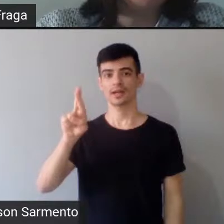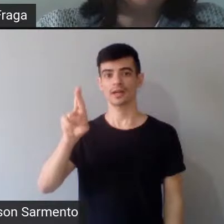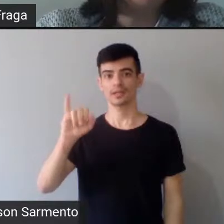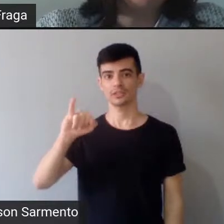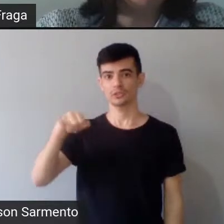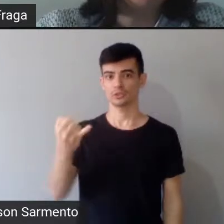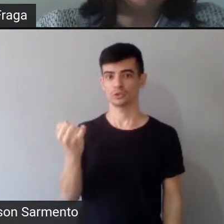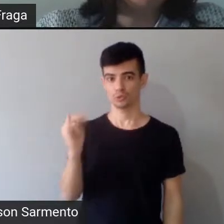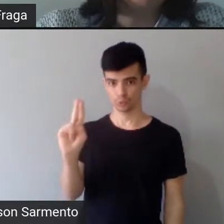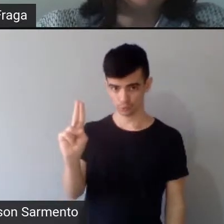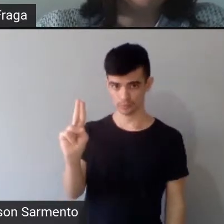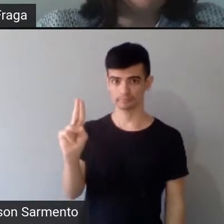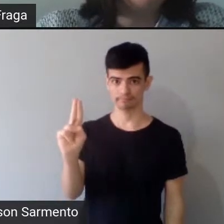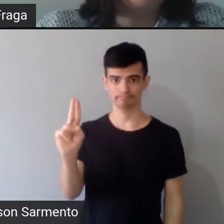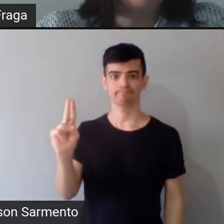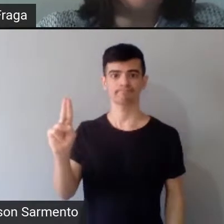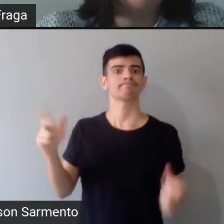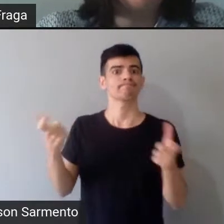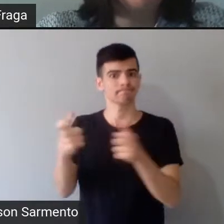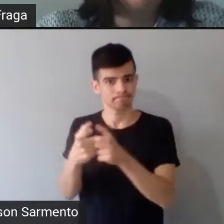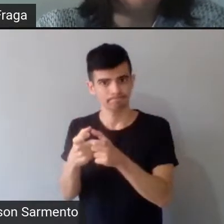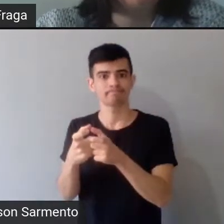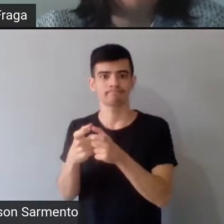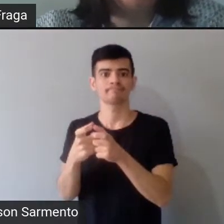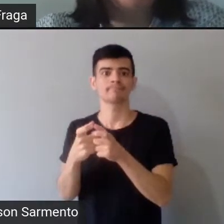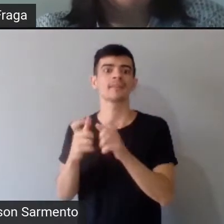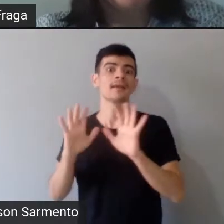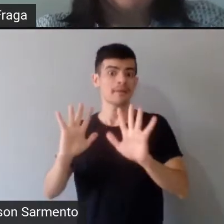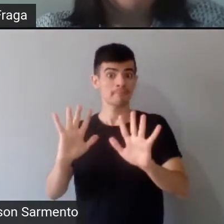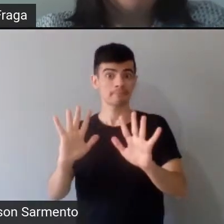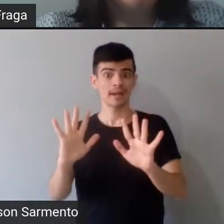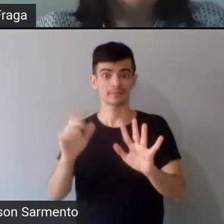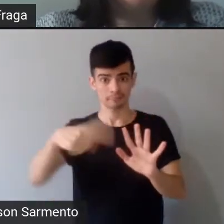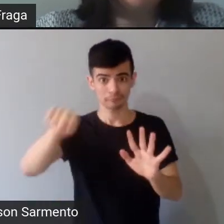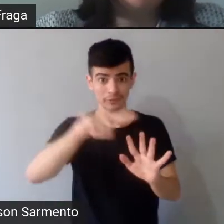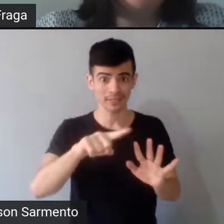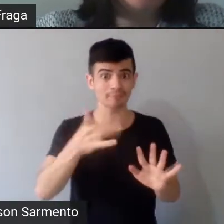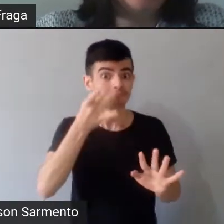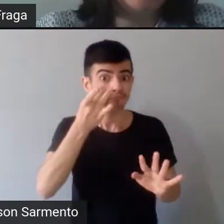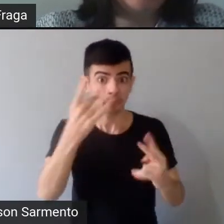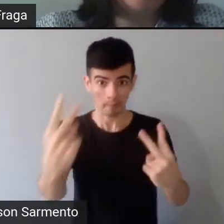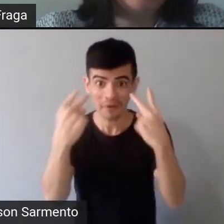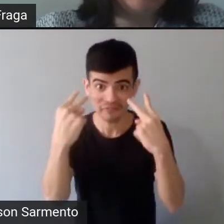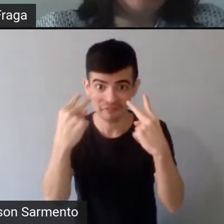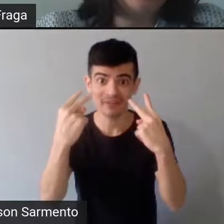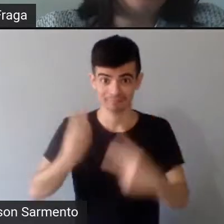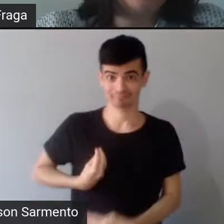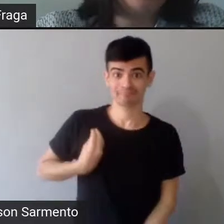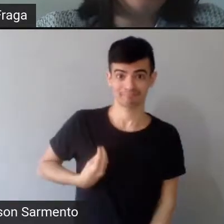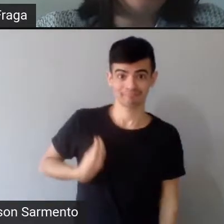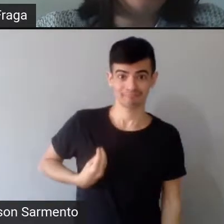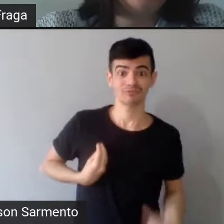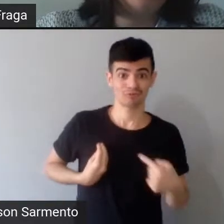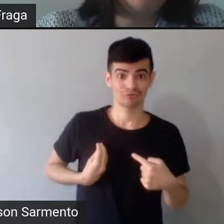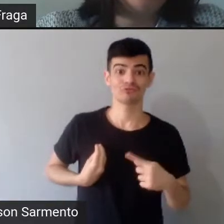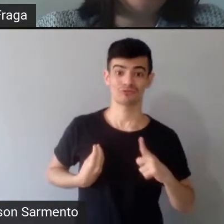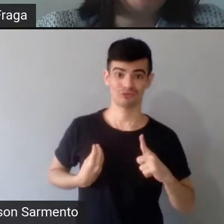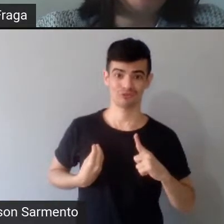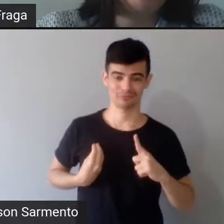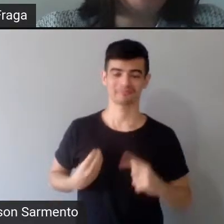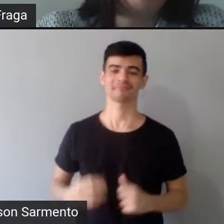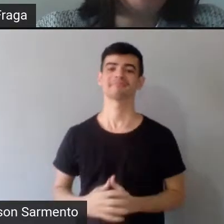mas como vocês podem me ver, eu não, eu não tô aqui, né, e, é, sou formado em filosofia pela